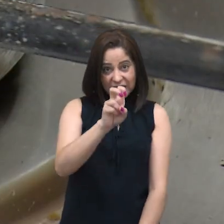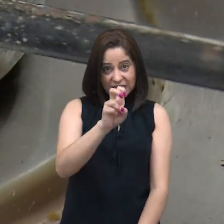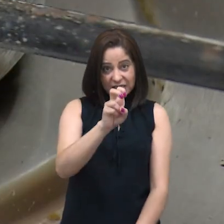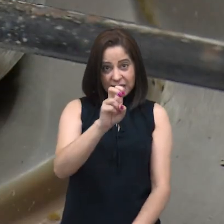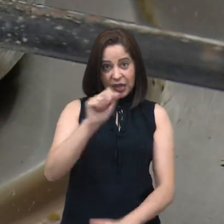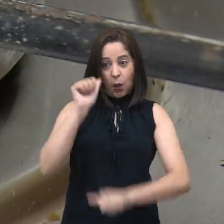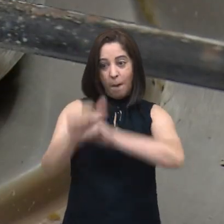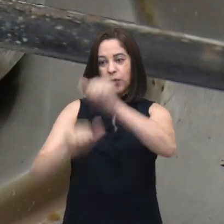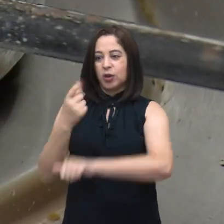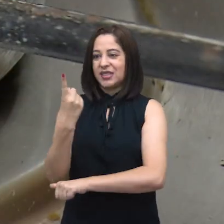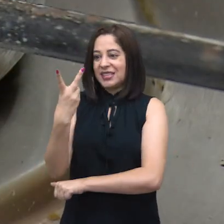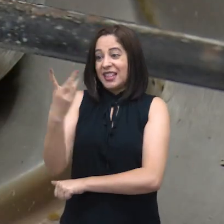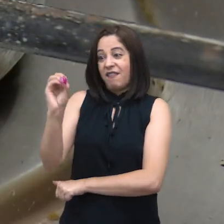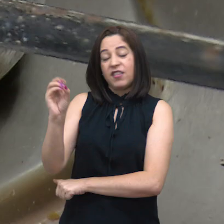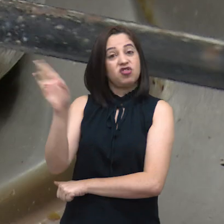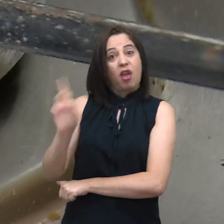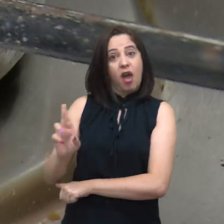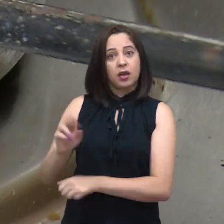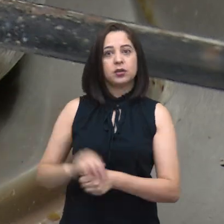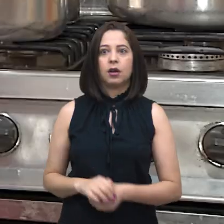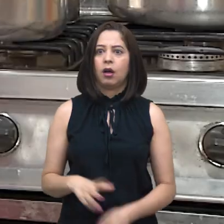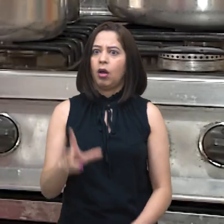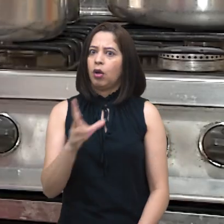R 75 para R 120.